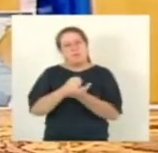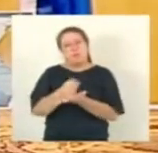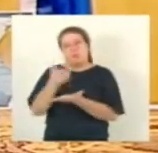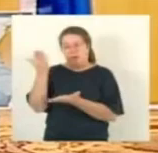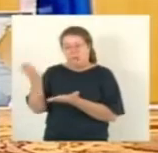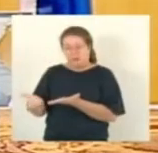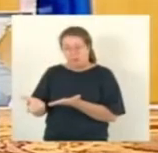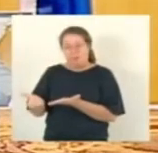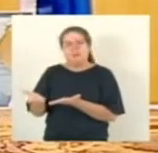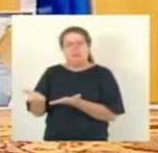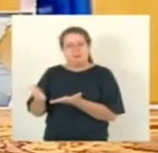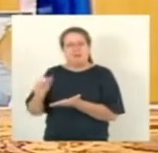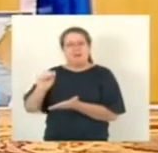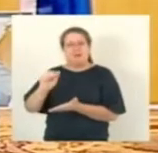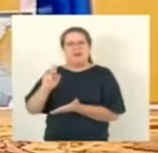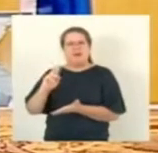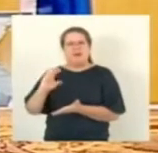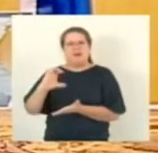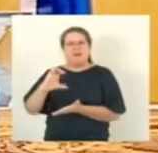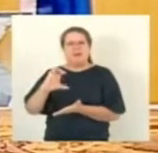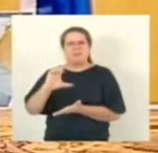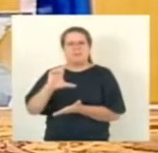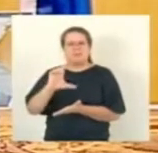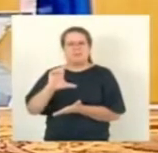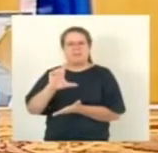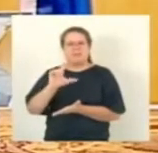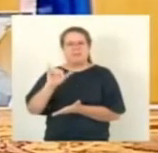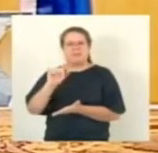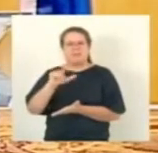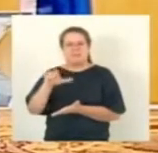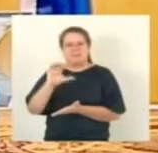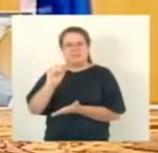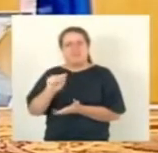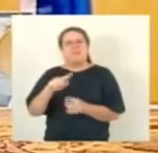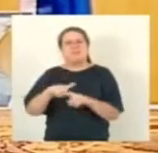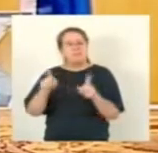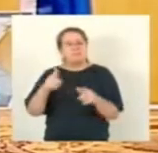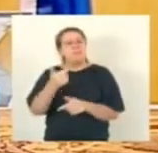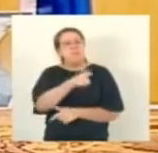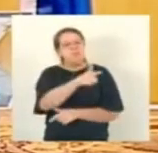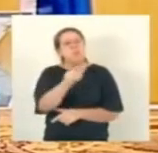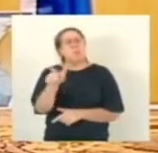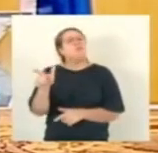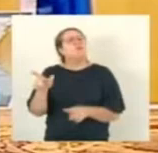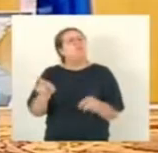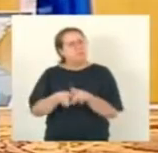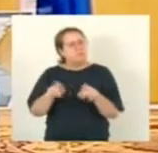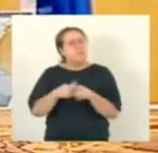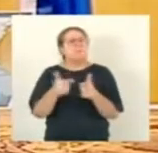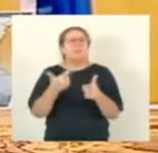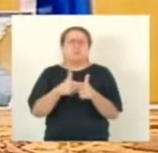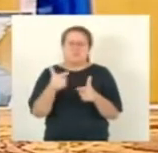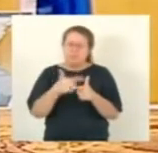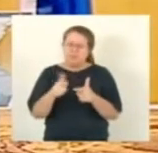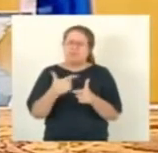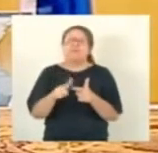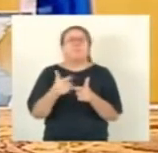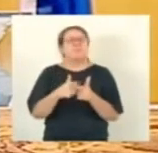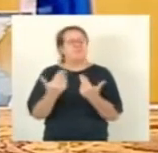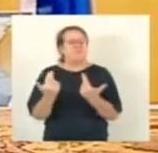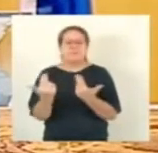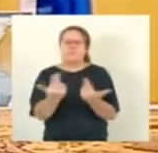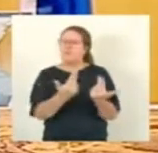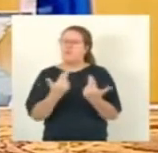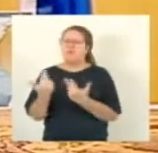senhora Arceliza Eugênia Batista Breder, que está próxima a nós, mas que outras pessoas que estão passando pela mesma situação